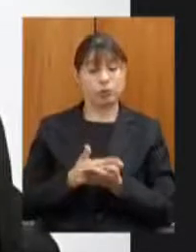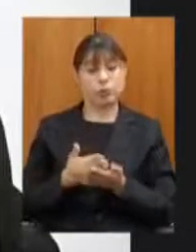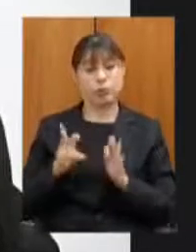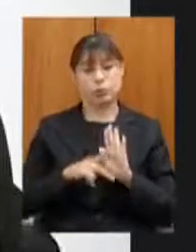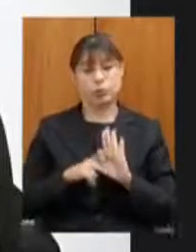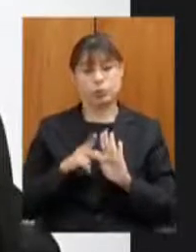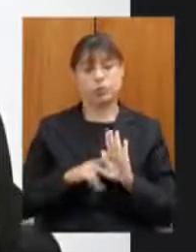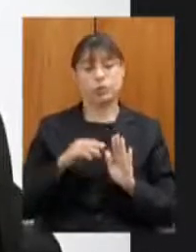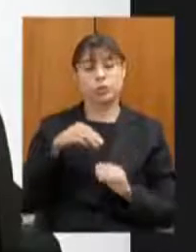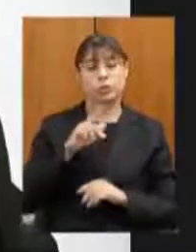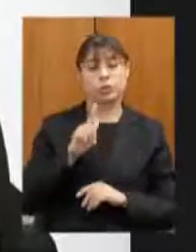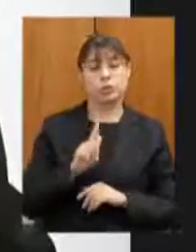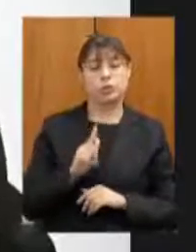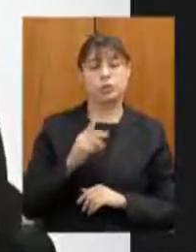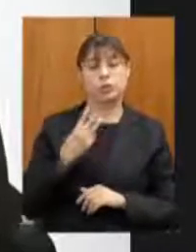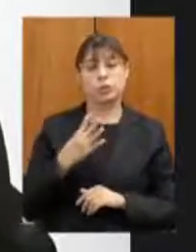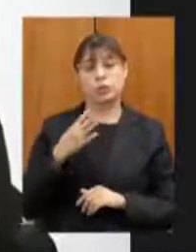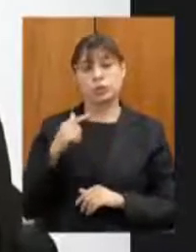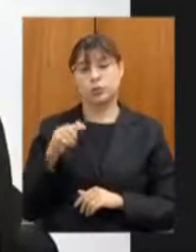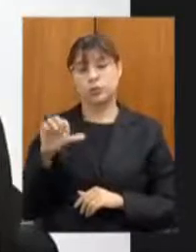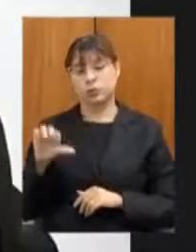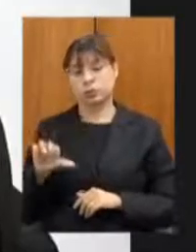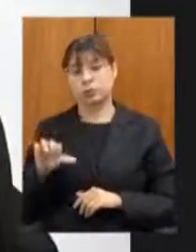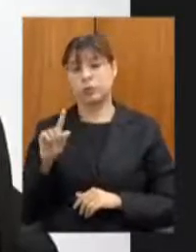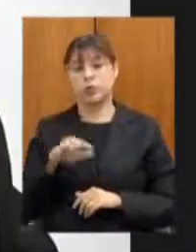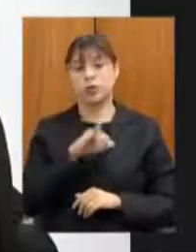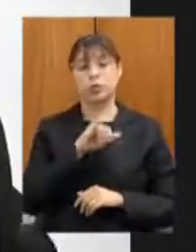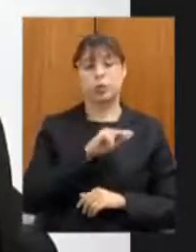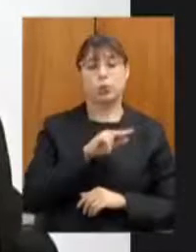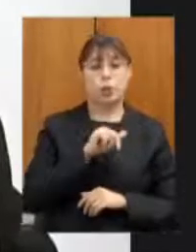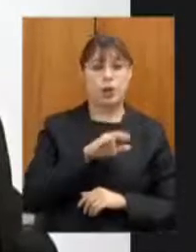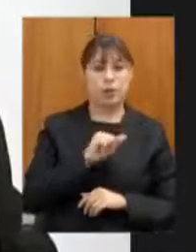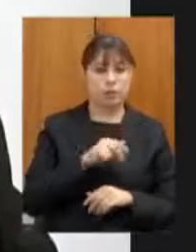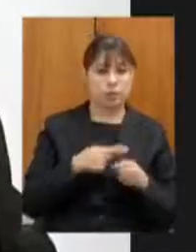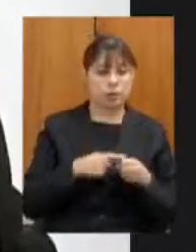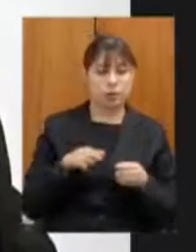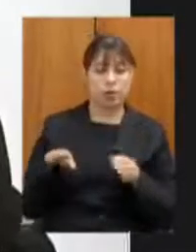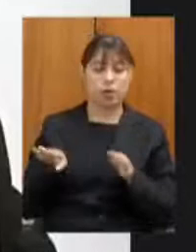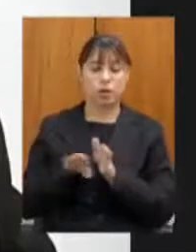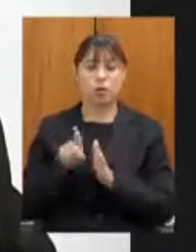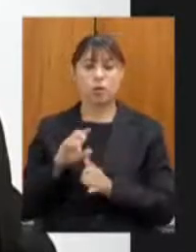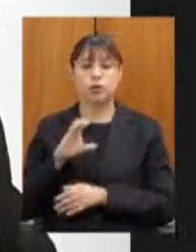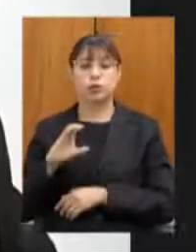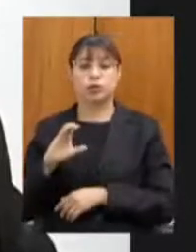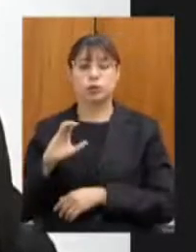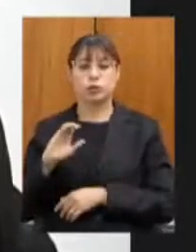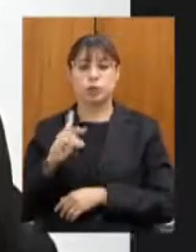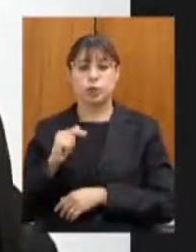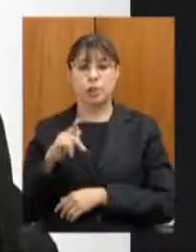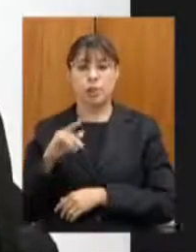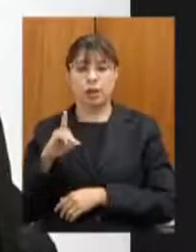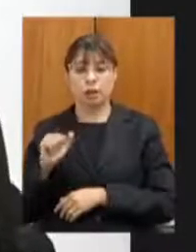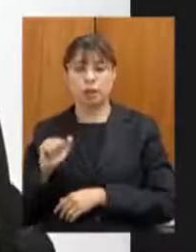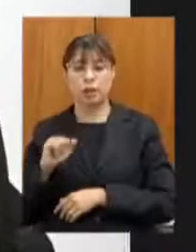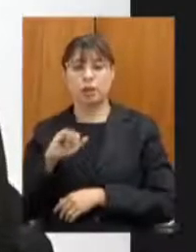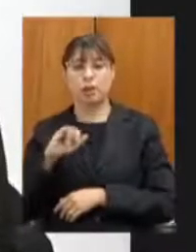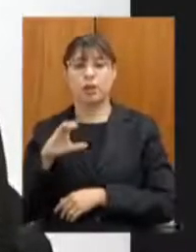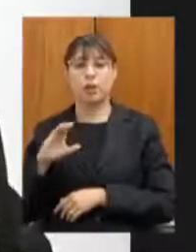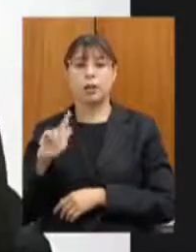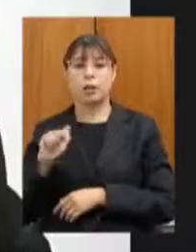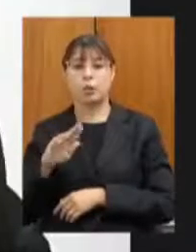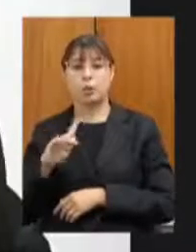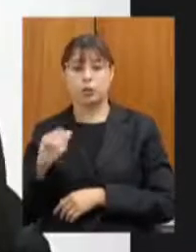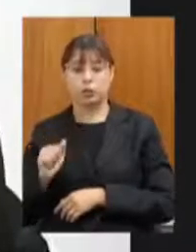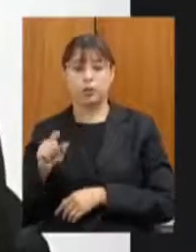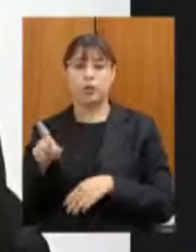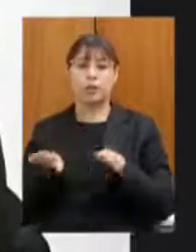MGC 479 que interliga januária a Chapada Gaúcha trecho januária ao distrito